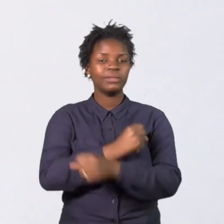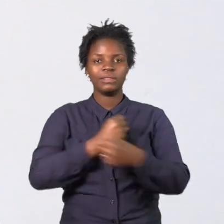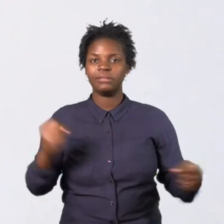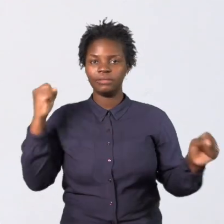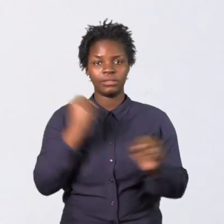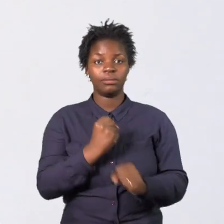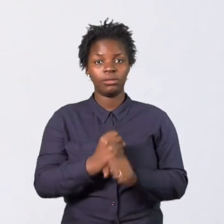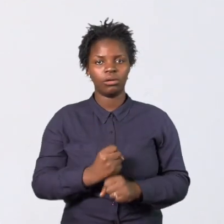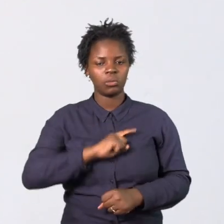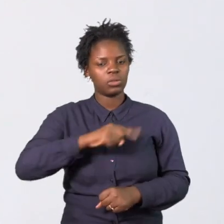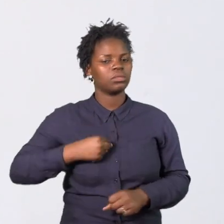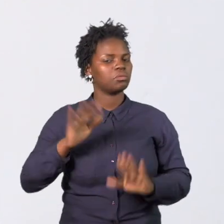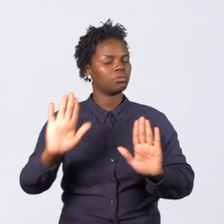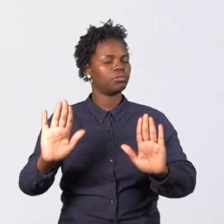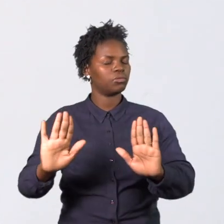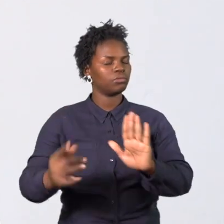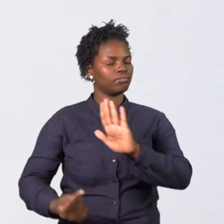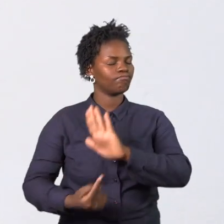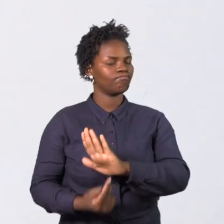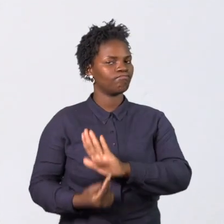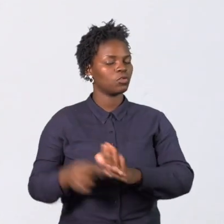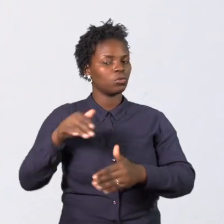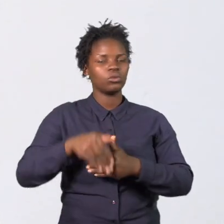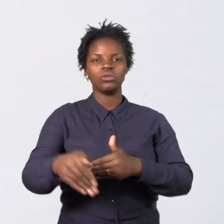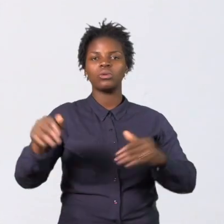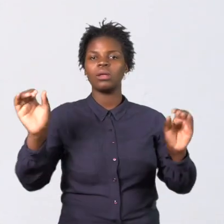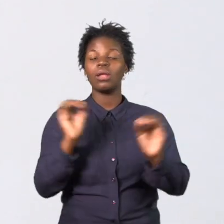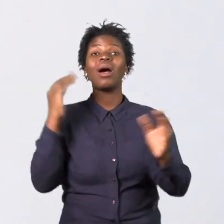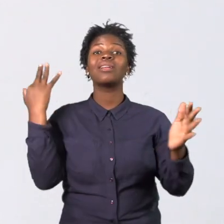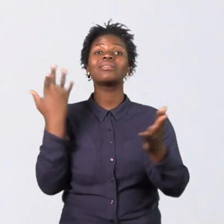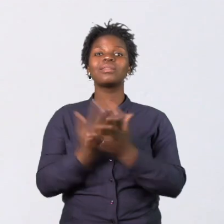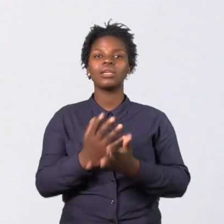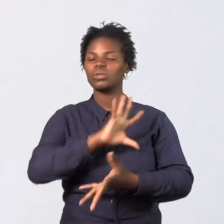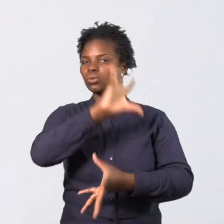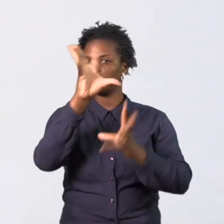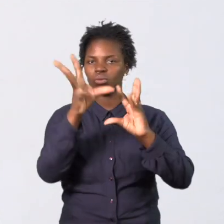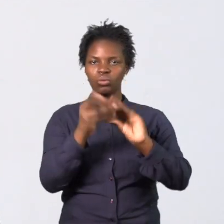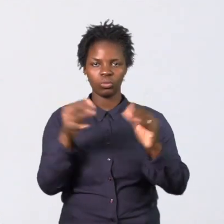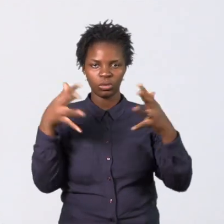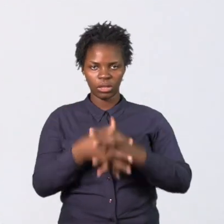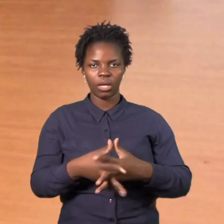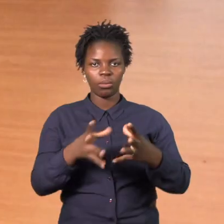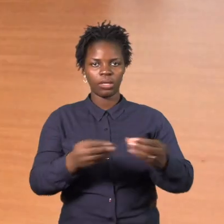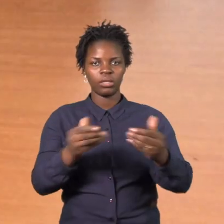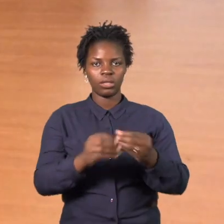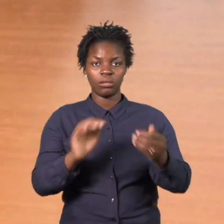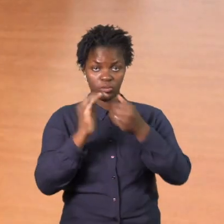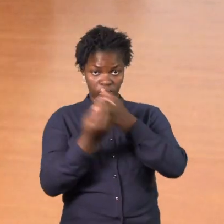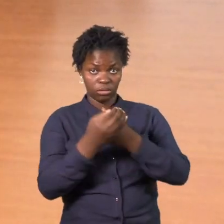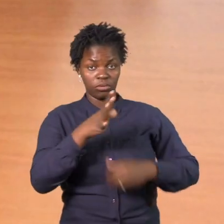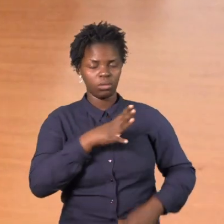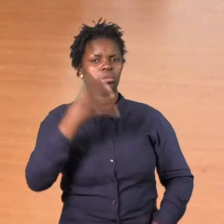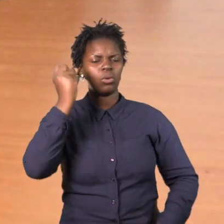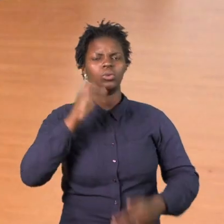obrigatoriedade de dar, primeiro de avaliar riscos e depois